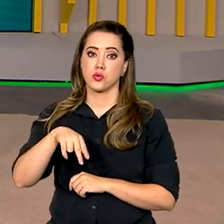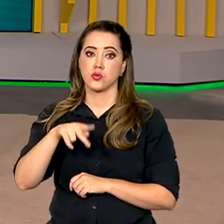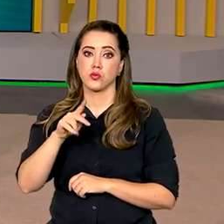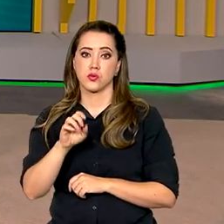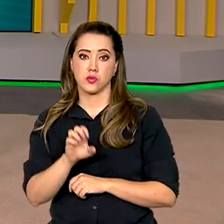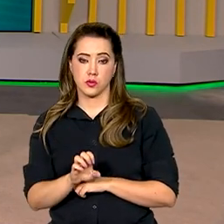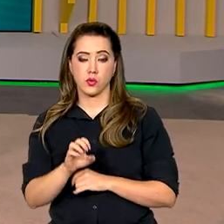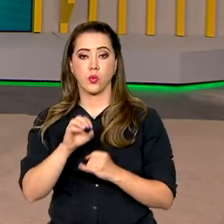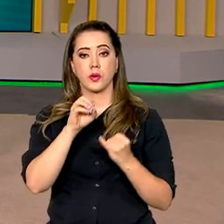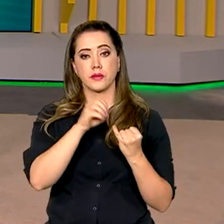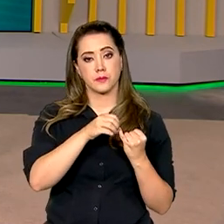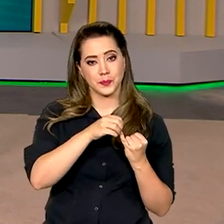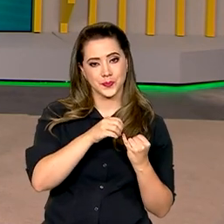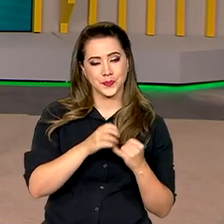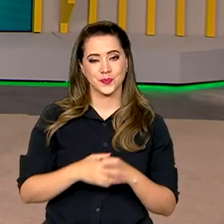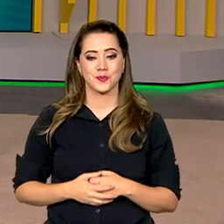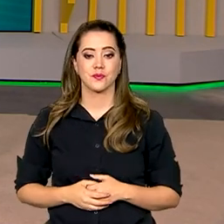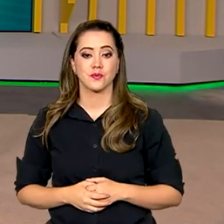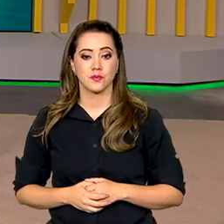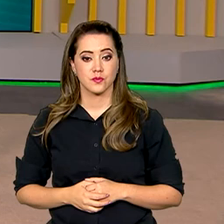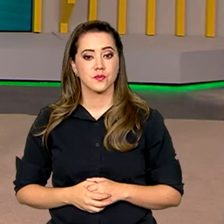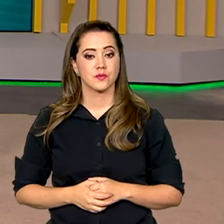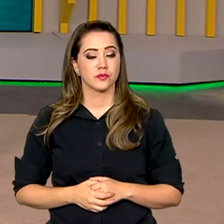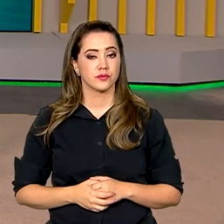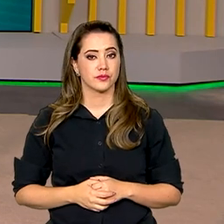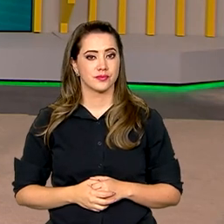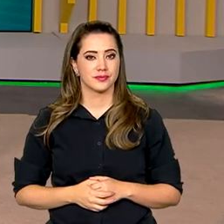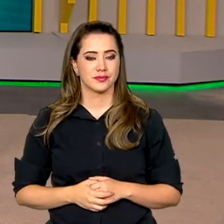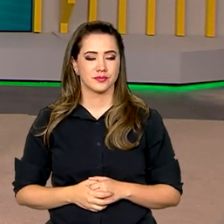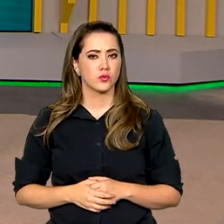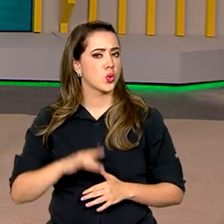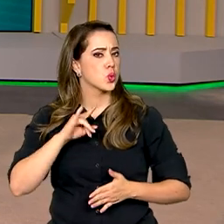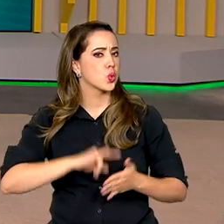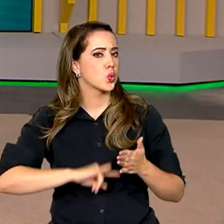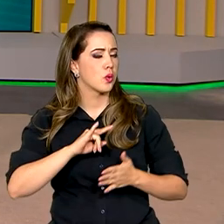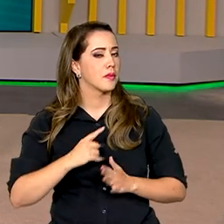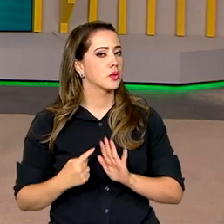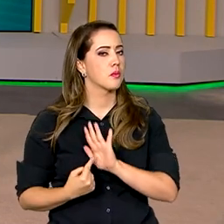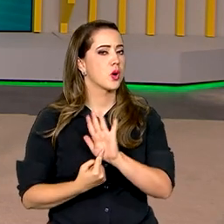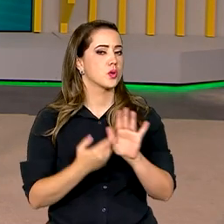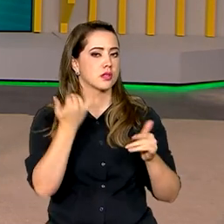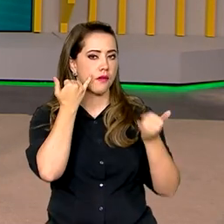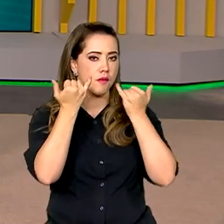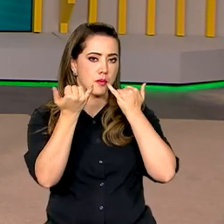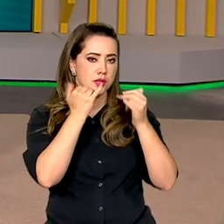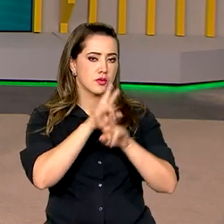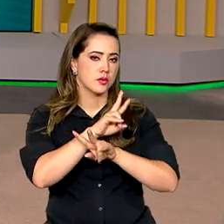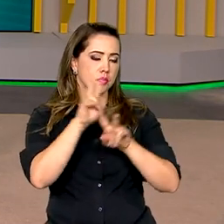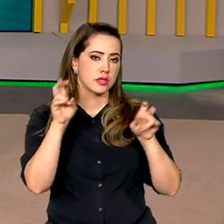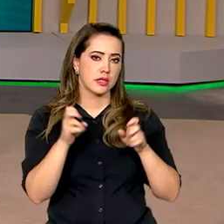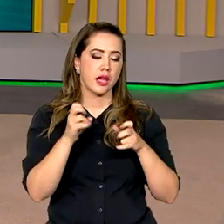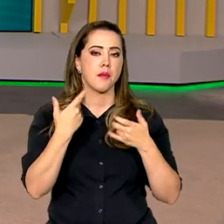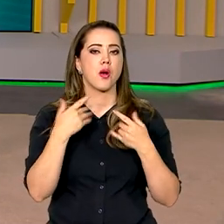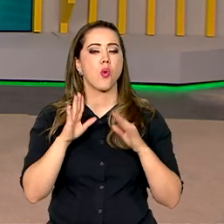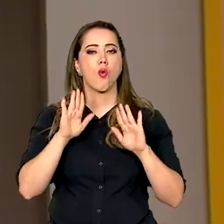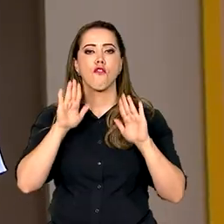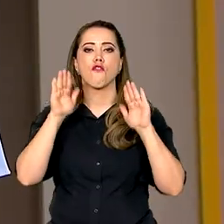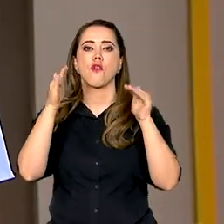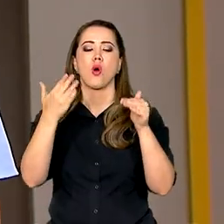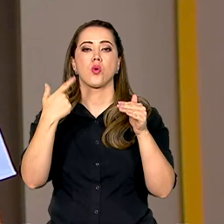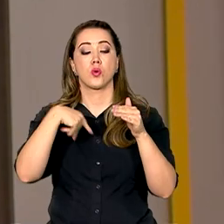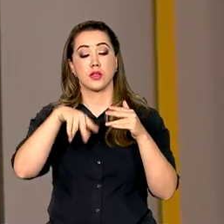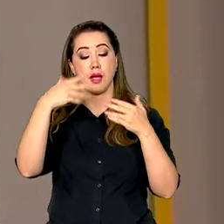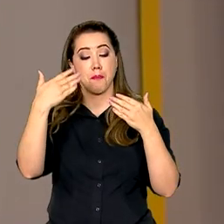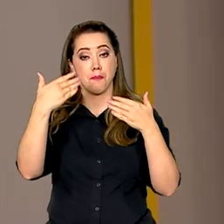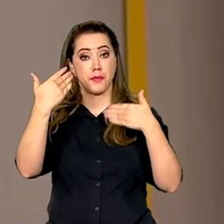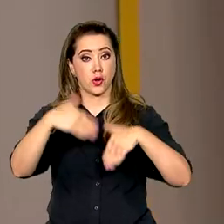Pesquisas Educacionais Anísio Teixeira, o INEP. O documento traz informações sobre a matriz de referência da prova